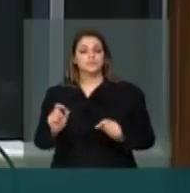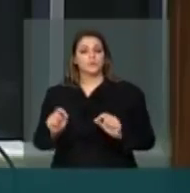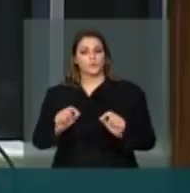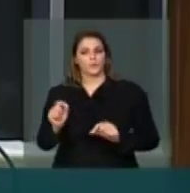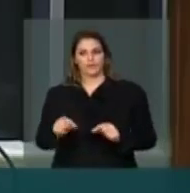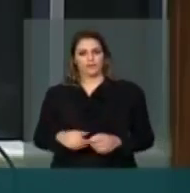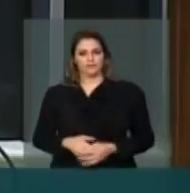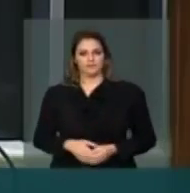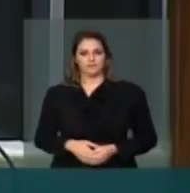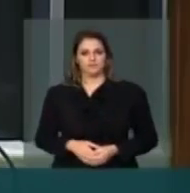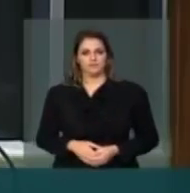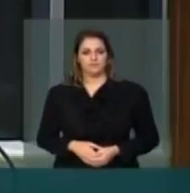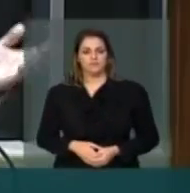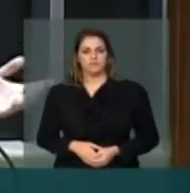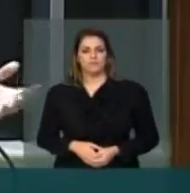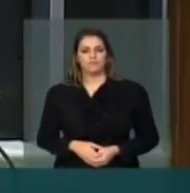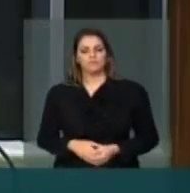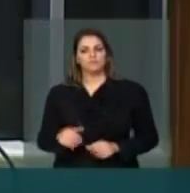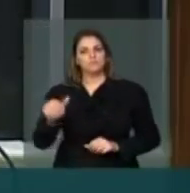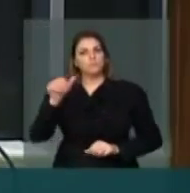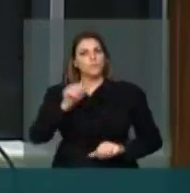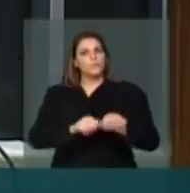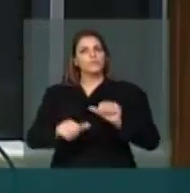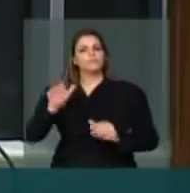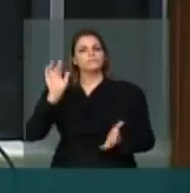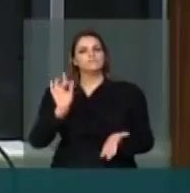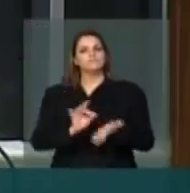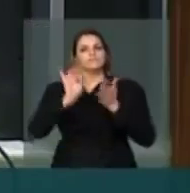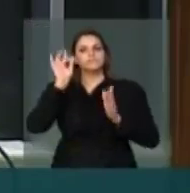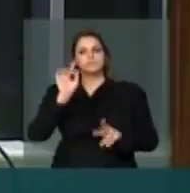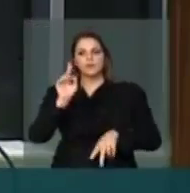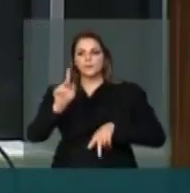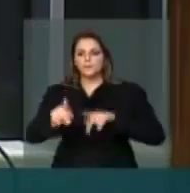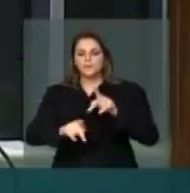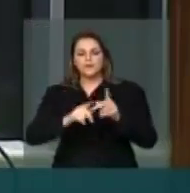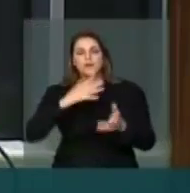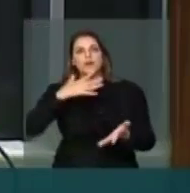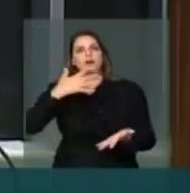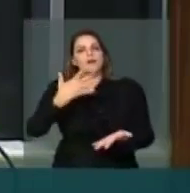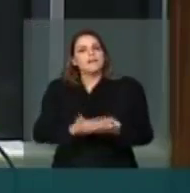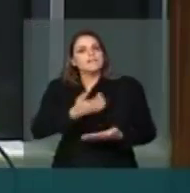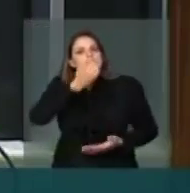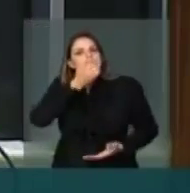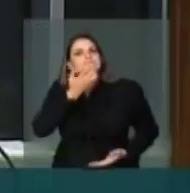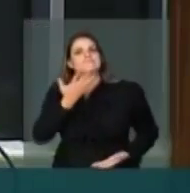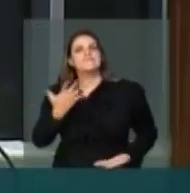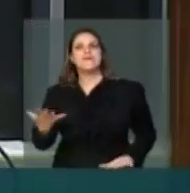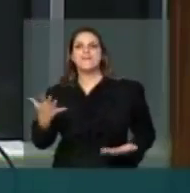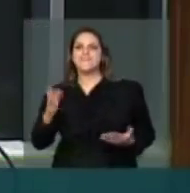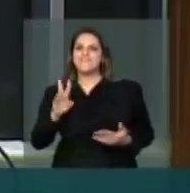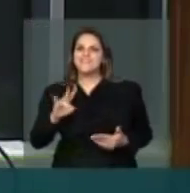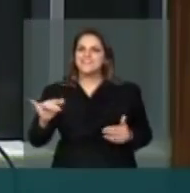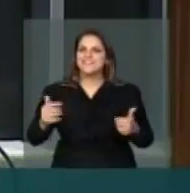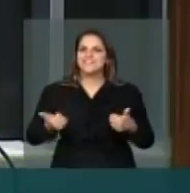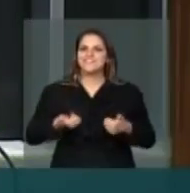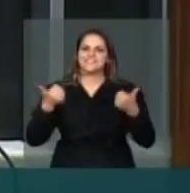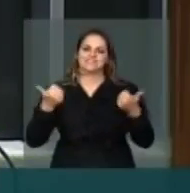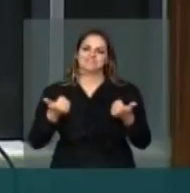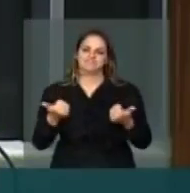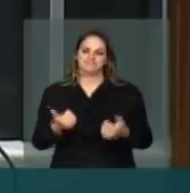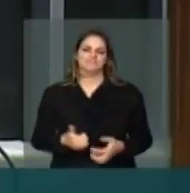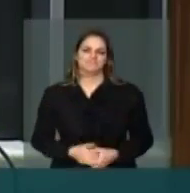reencantar a população com a atividade política. Nós somos olhados de